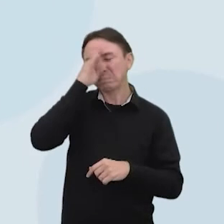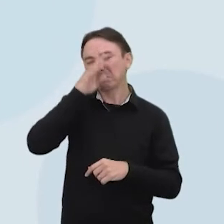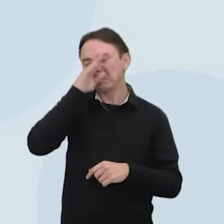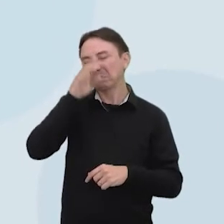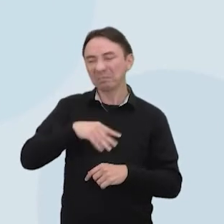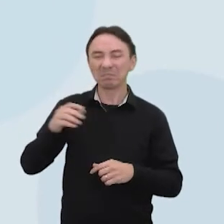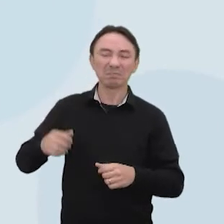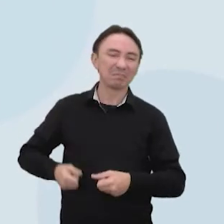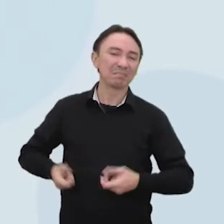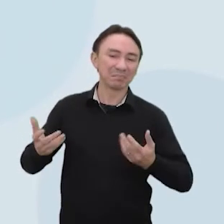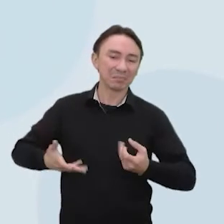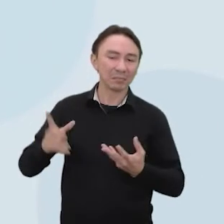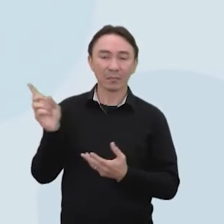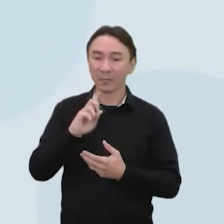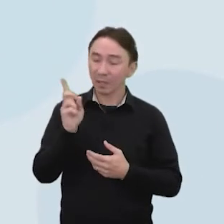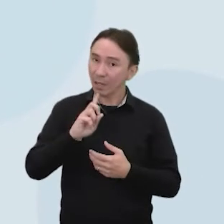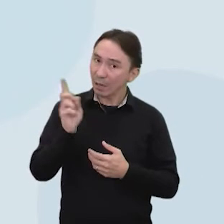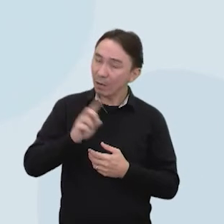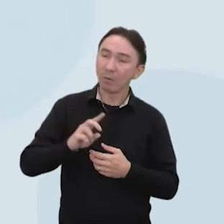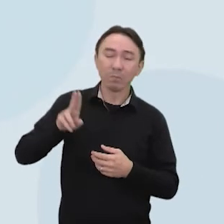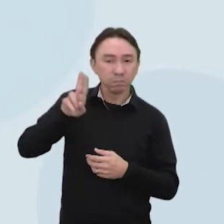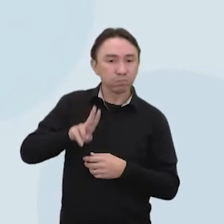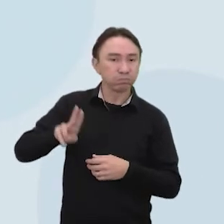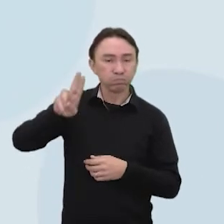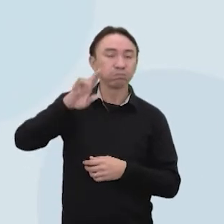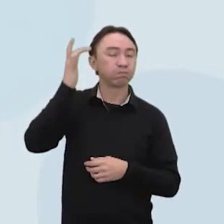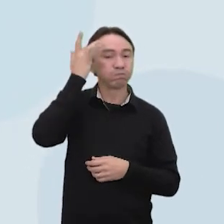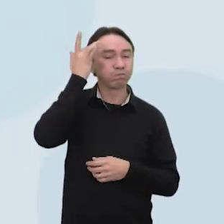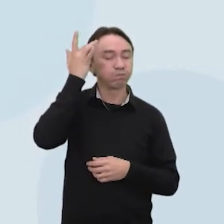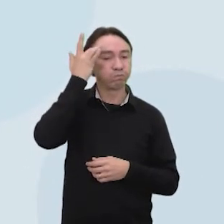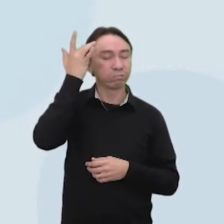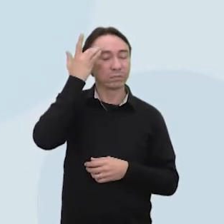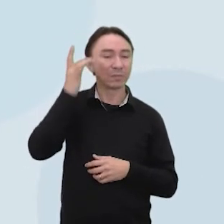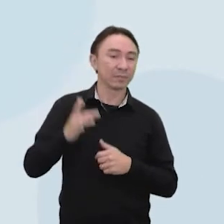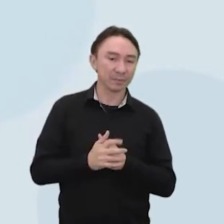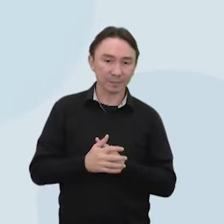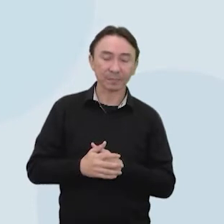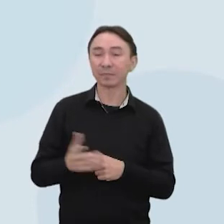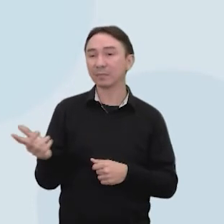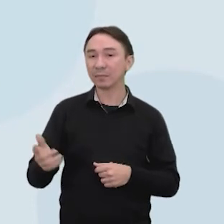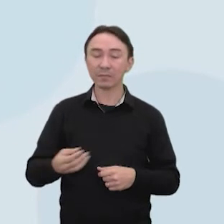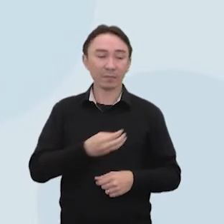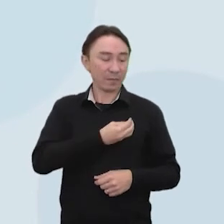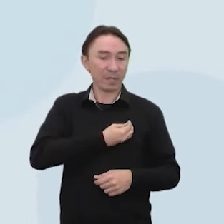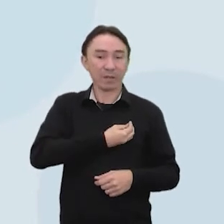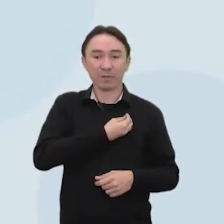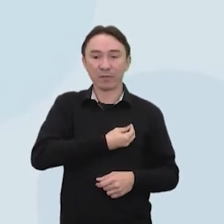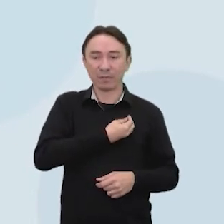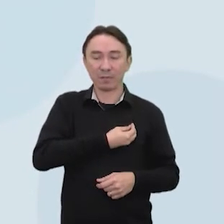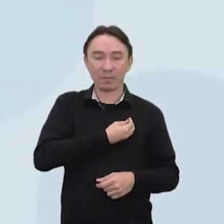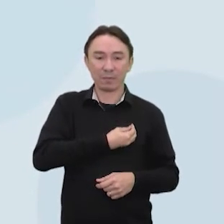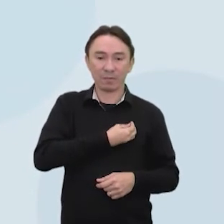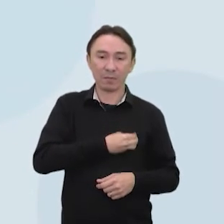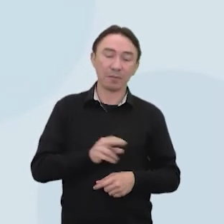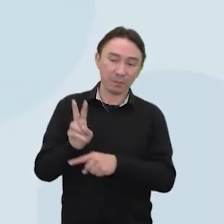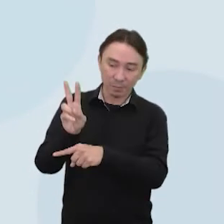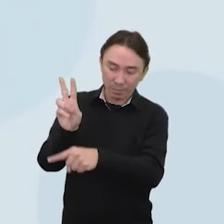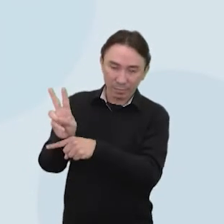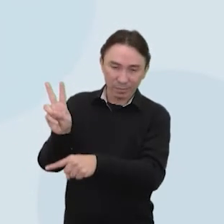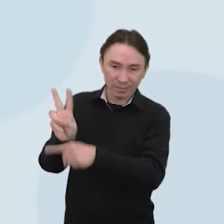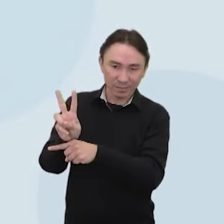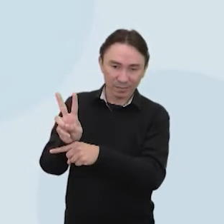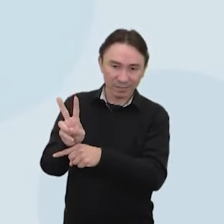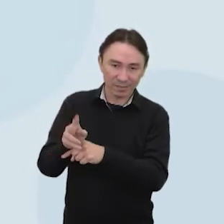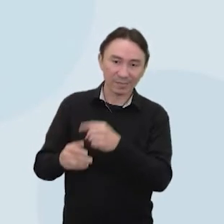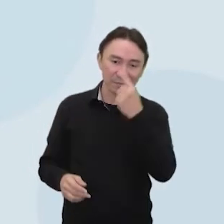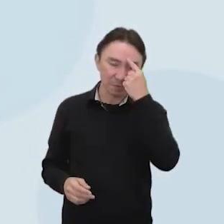estão presentes na natureza, a preservação da vida. E quando a gente fala da vida, lembrando que biomassa tem algo a ver com vida, nós